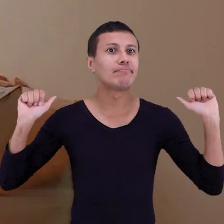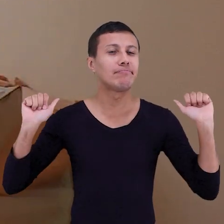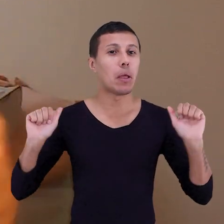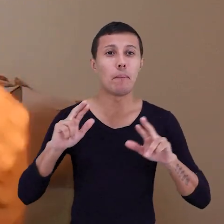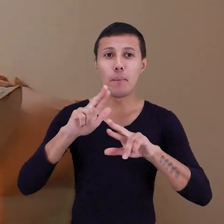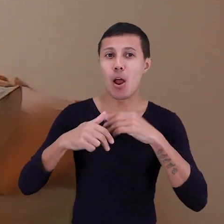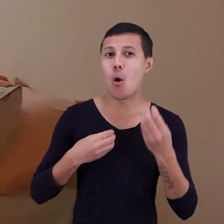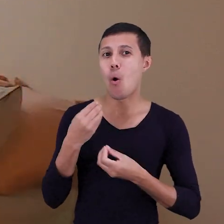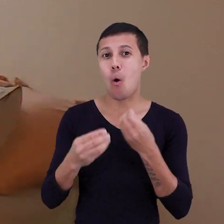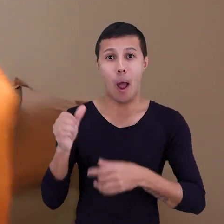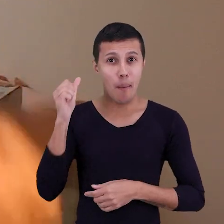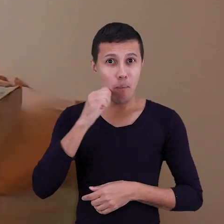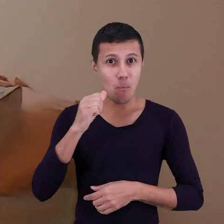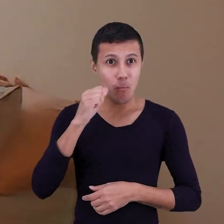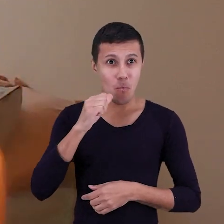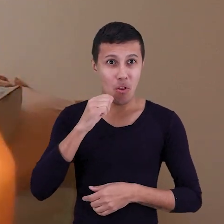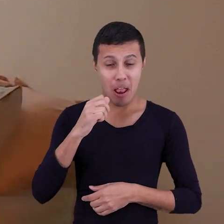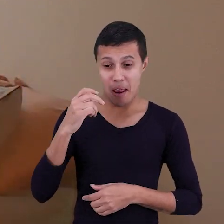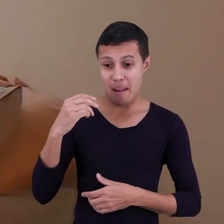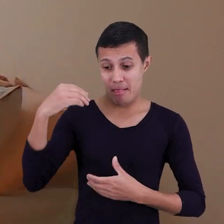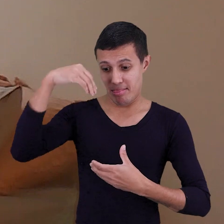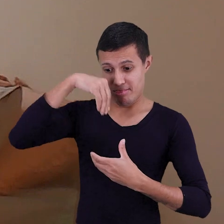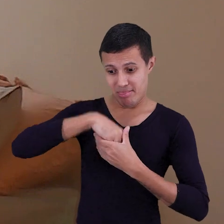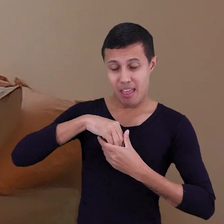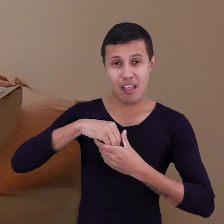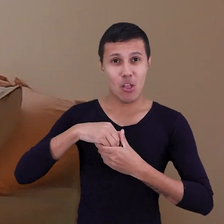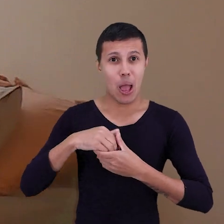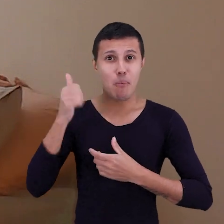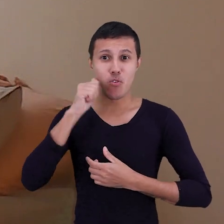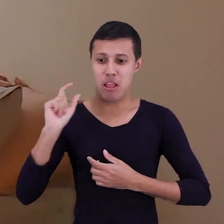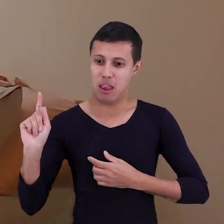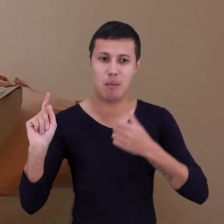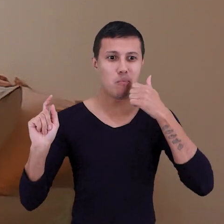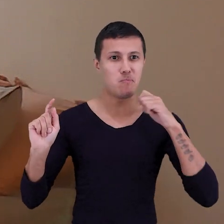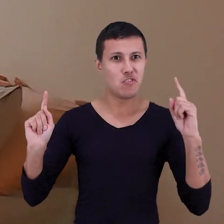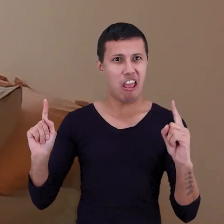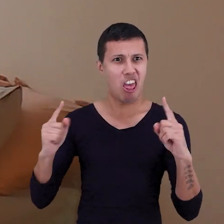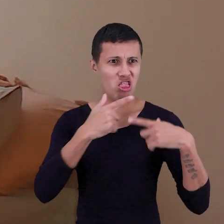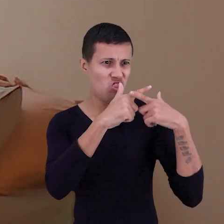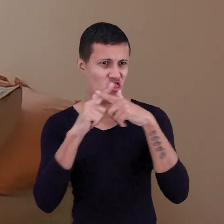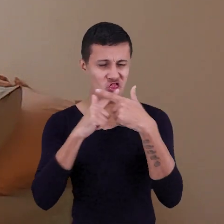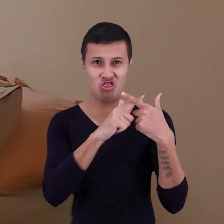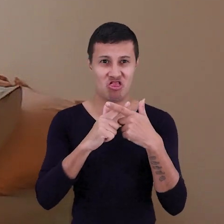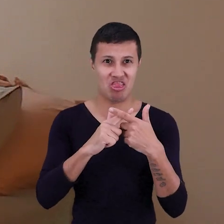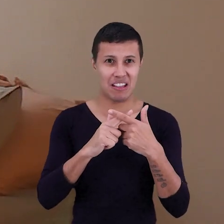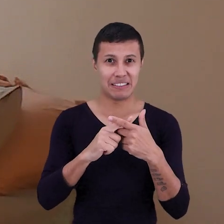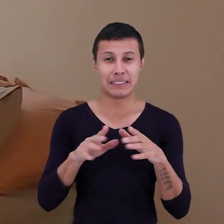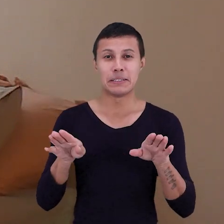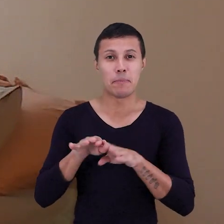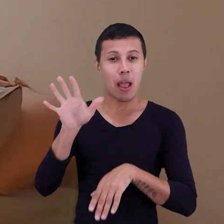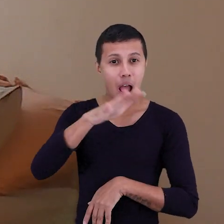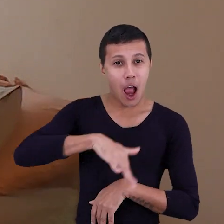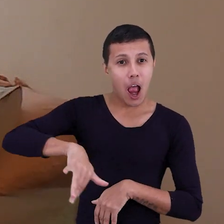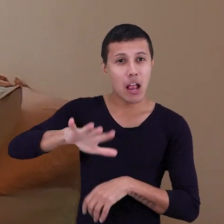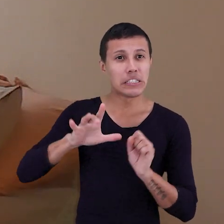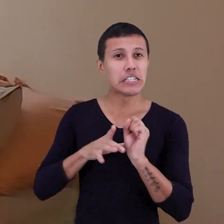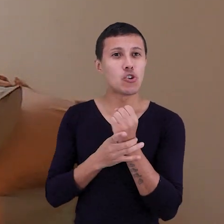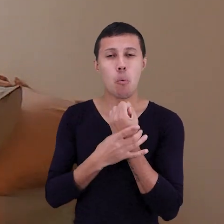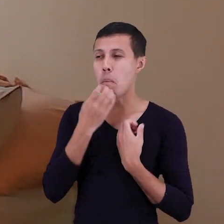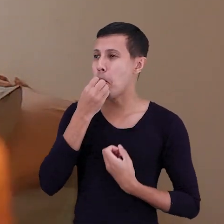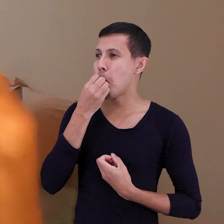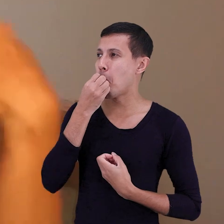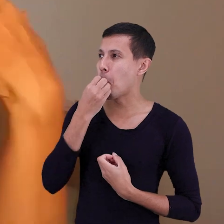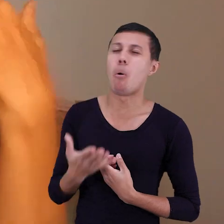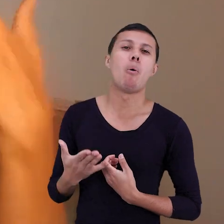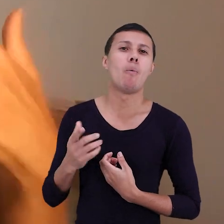né? Porque a mulher era muito competitiva entre si, etc. E ali, não. Ali foi um ambiente realmente... Um ambiente muito seguro, né?